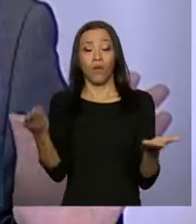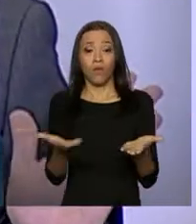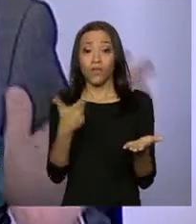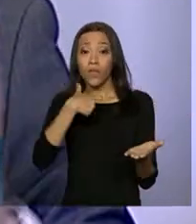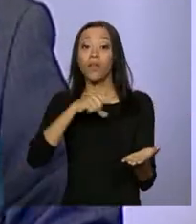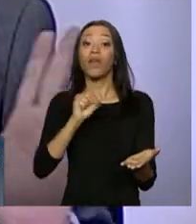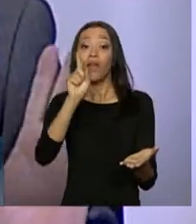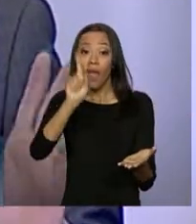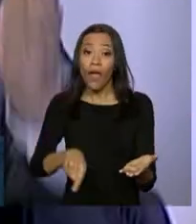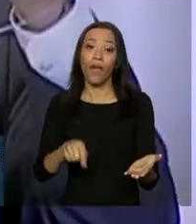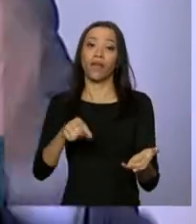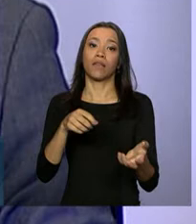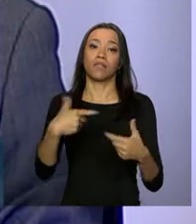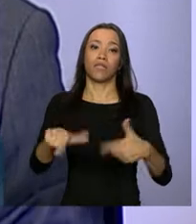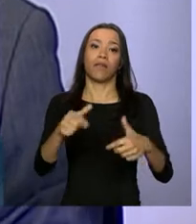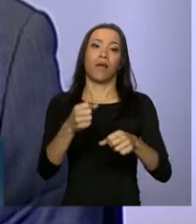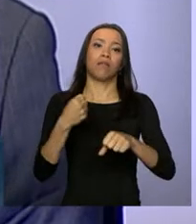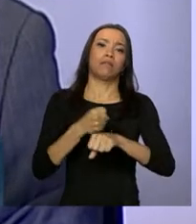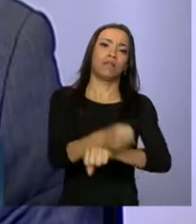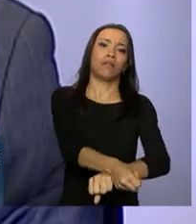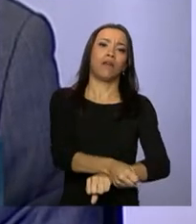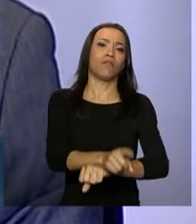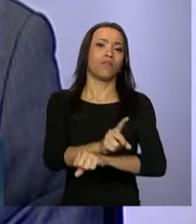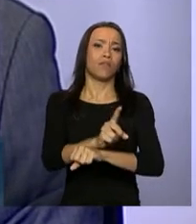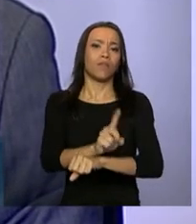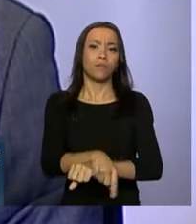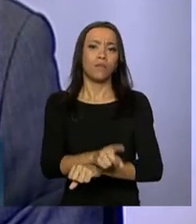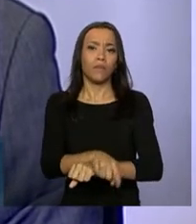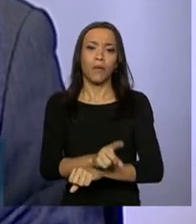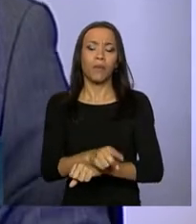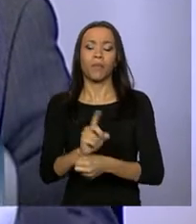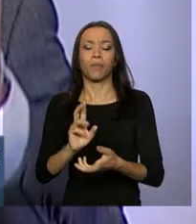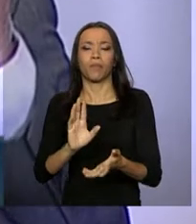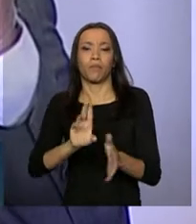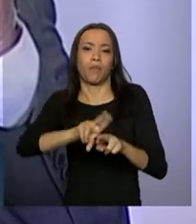trabalhador escravo não é mais para uma simples mudança do conceito legal.